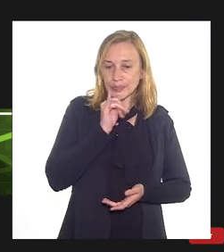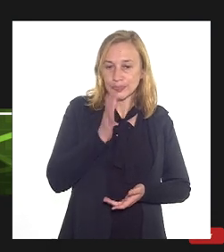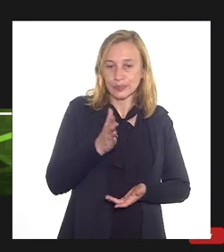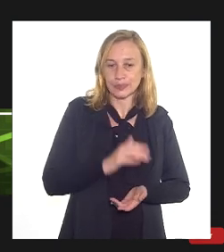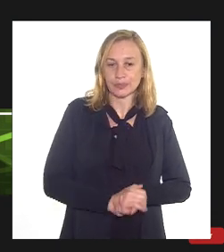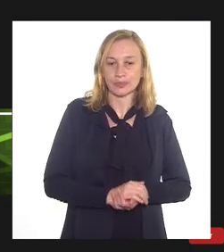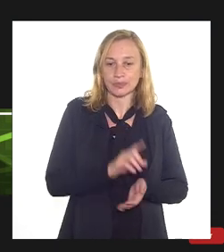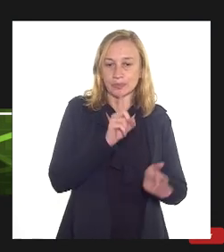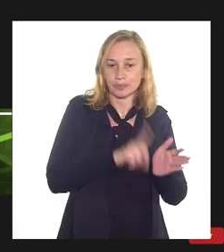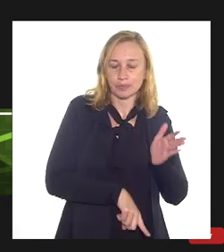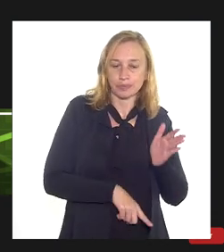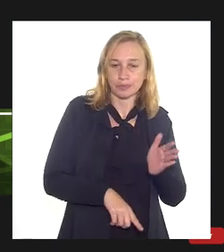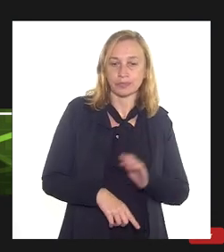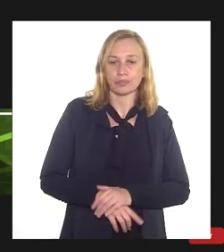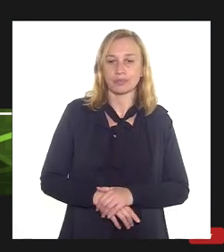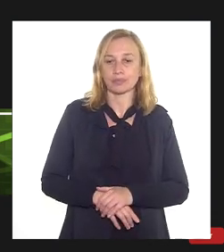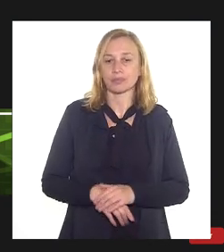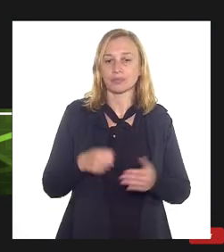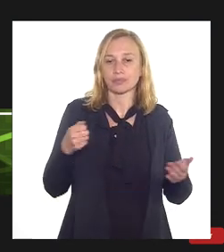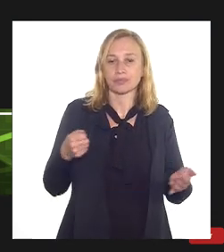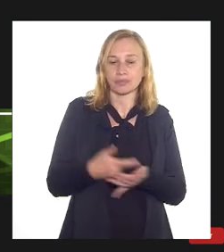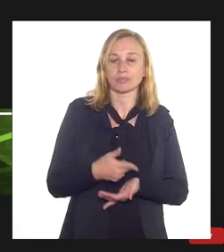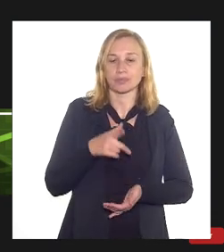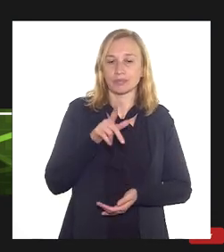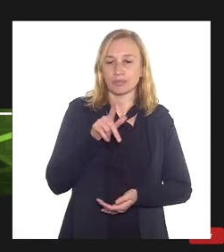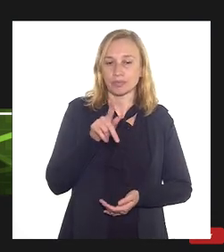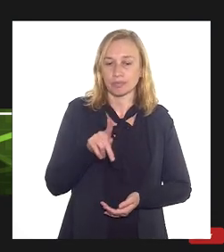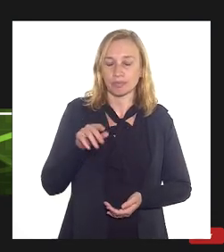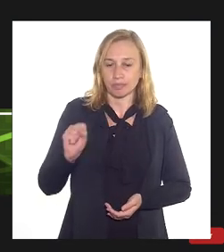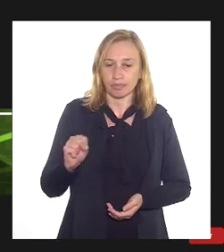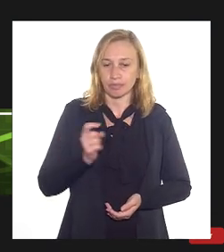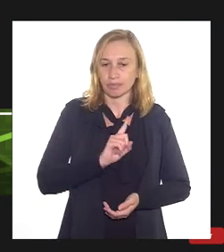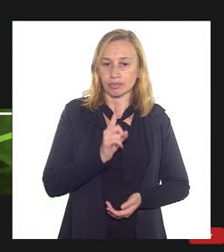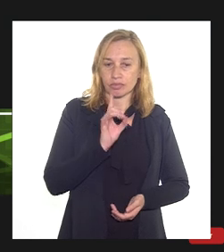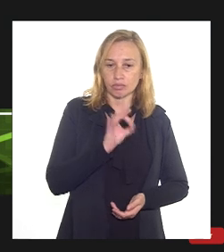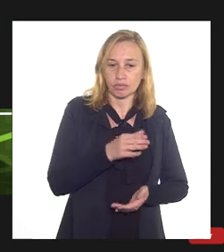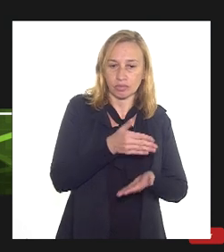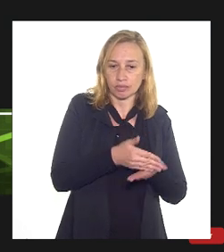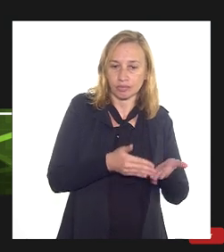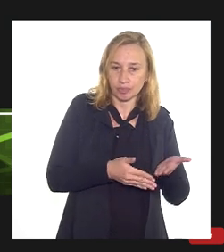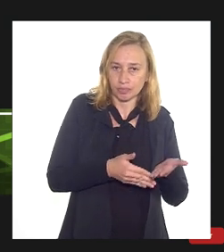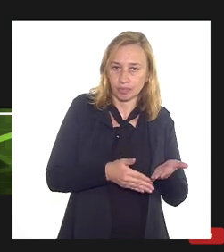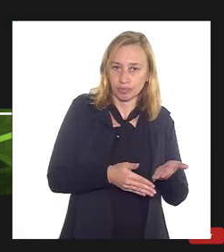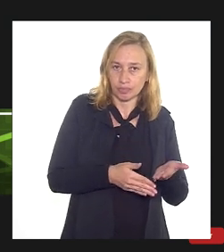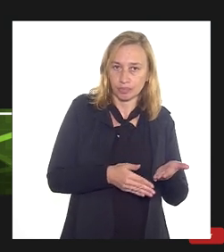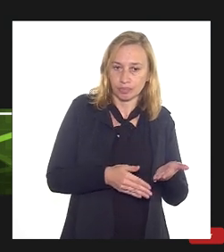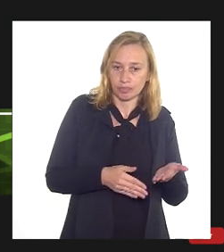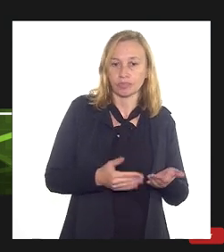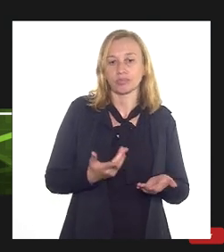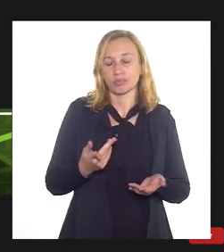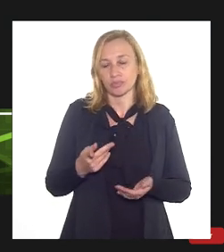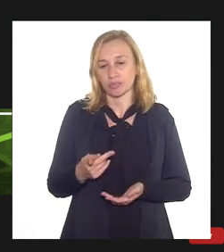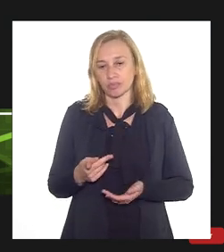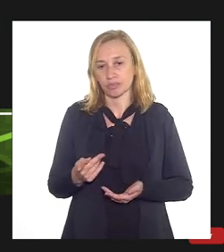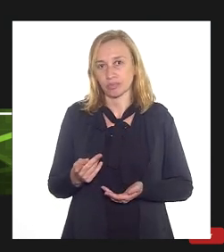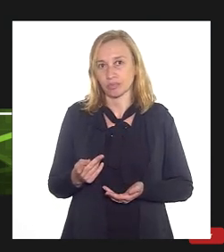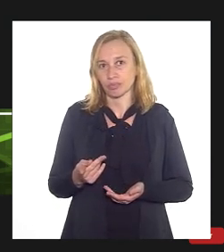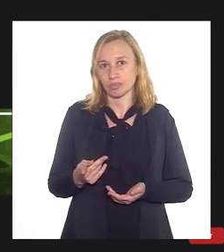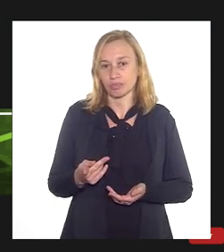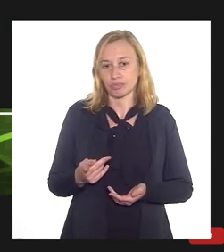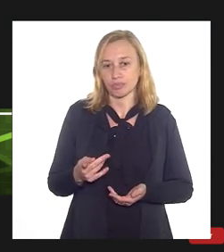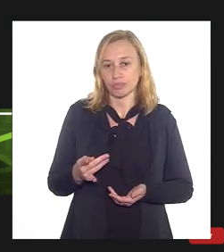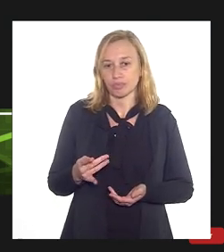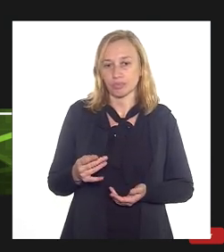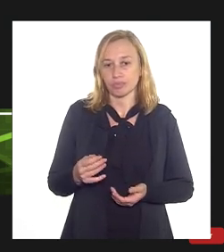batido em sua integralidade no pagamento das PRs e não apenas uma parte, a depreciação, como no caso da aquisição